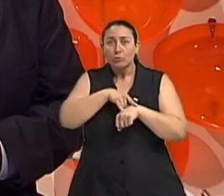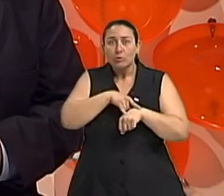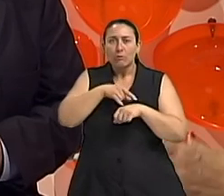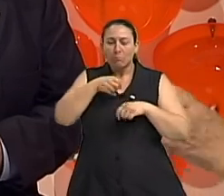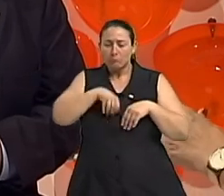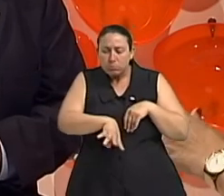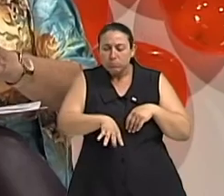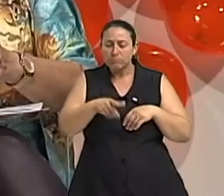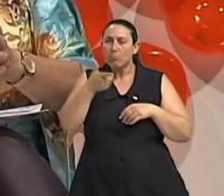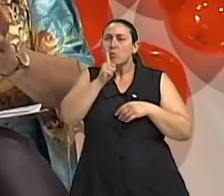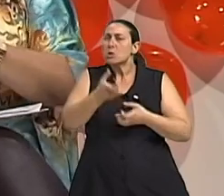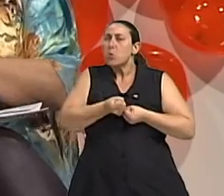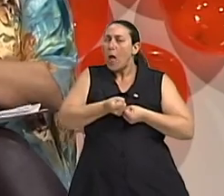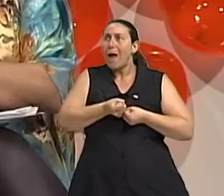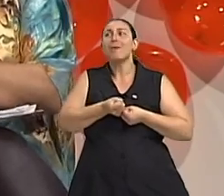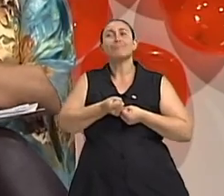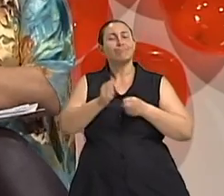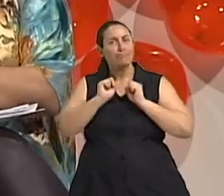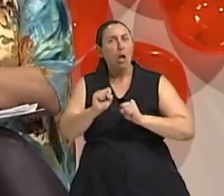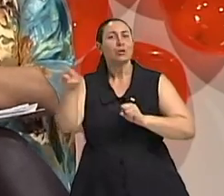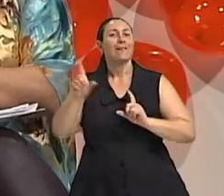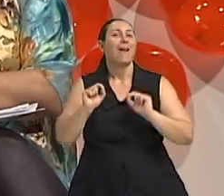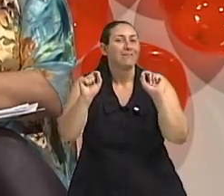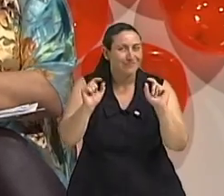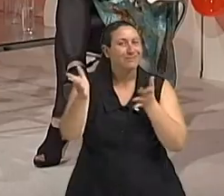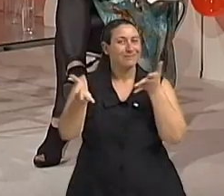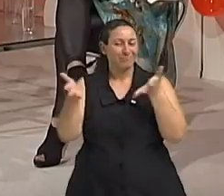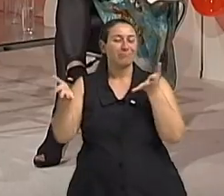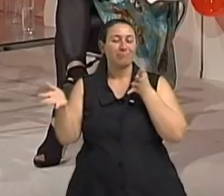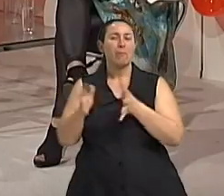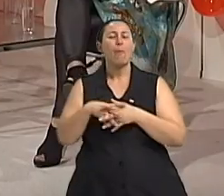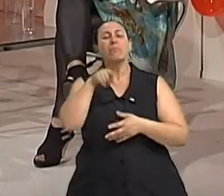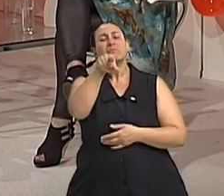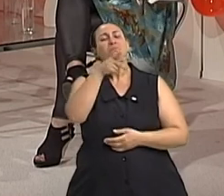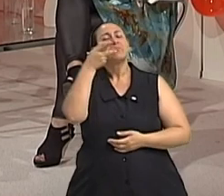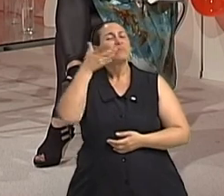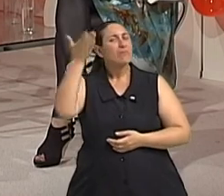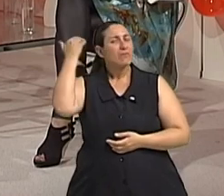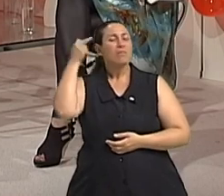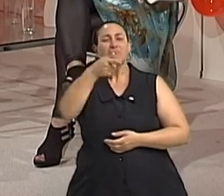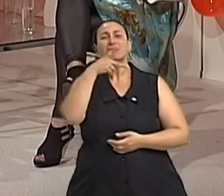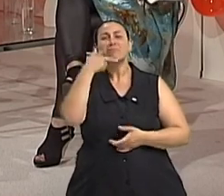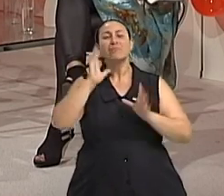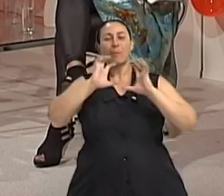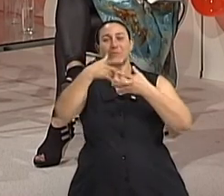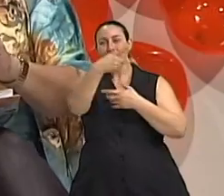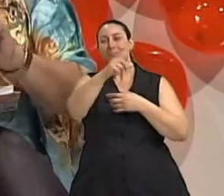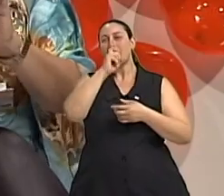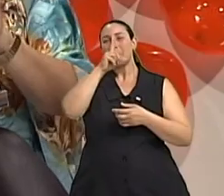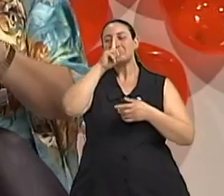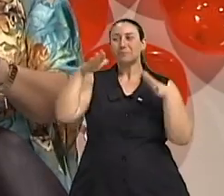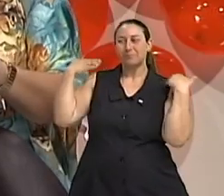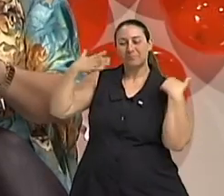colocar assim. Bom, aí eu vou... O senhor falou nos seus pais, né? Quando o senhor vinha aqui para o Moro da TV, algo falou um pouquinho na minha avó. Minha avó dizia assim,